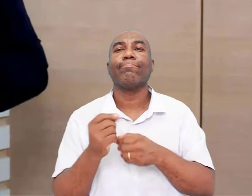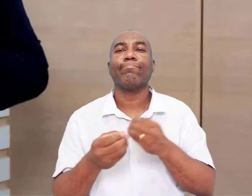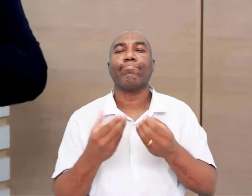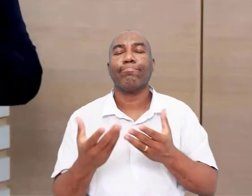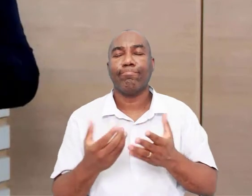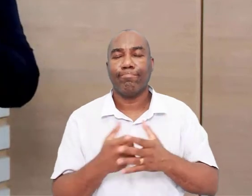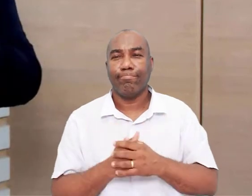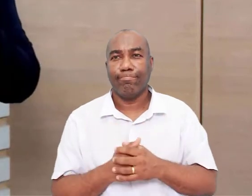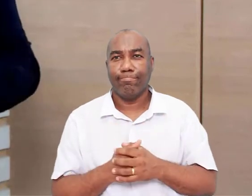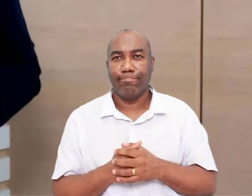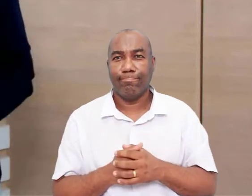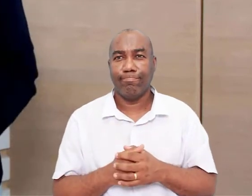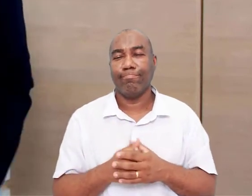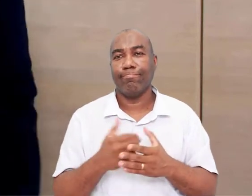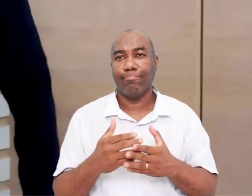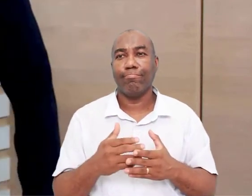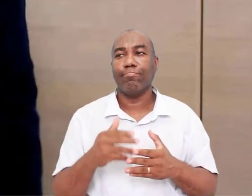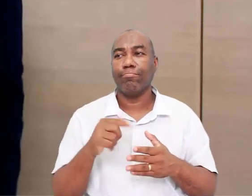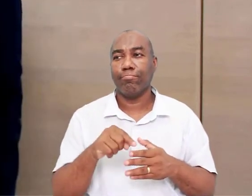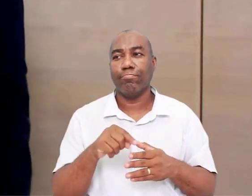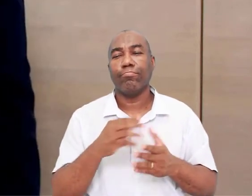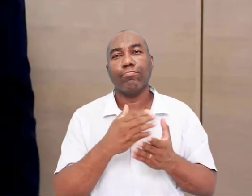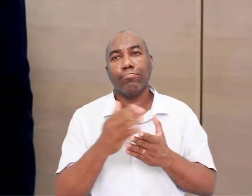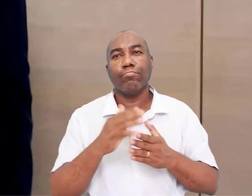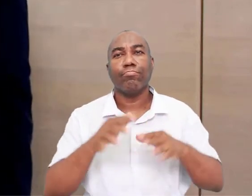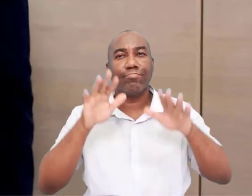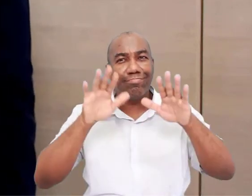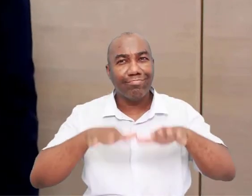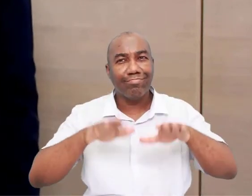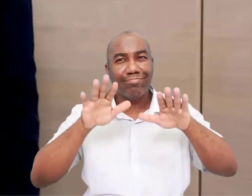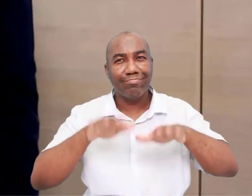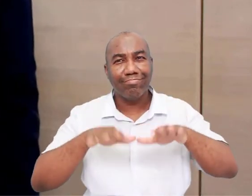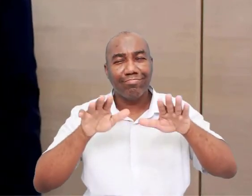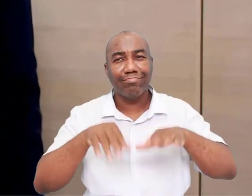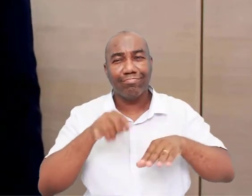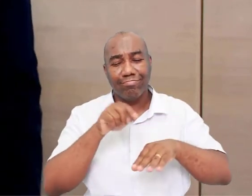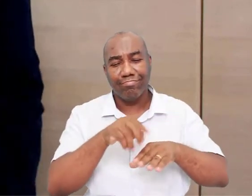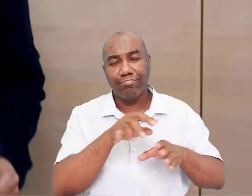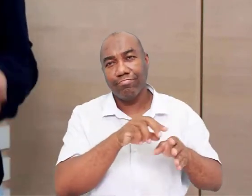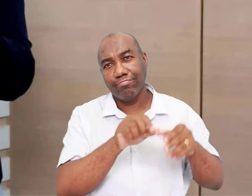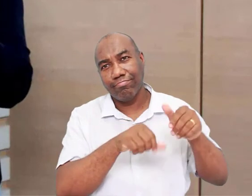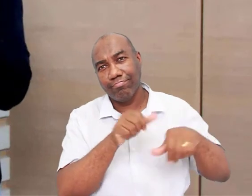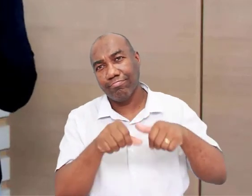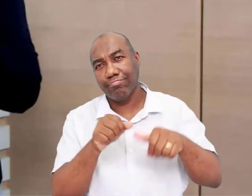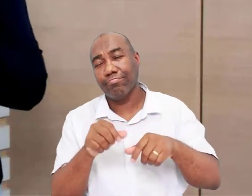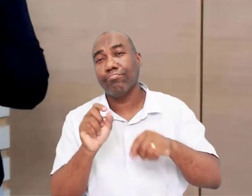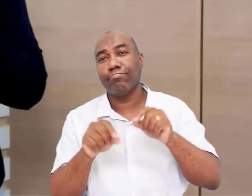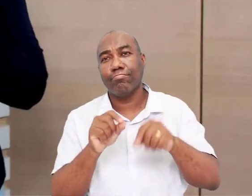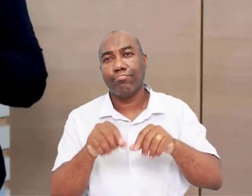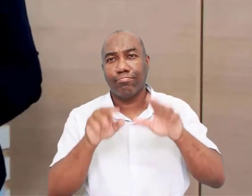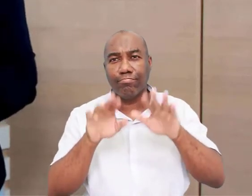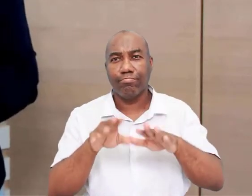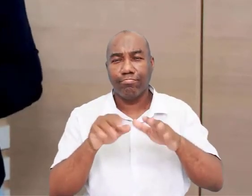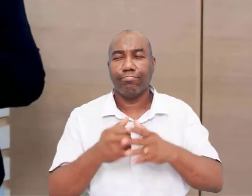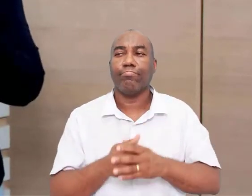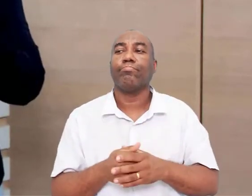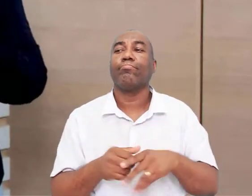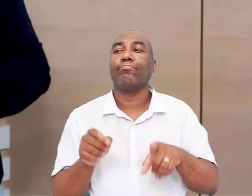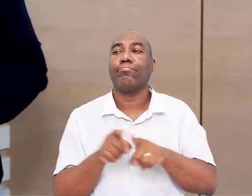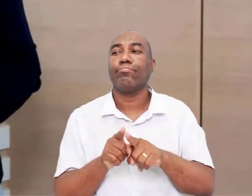Eles vão já praticar a religião que começou a nascer aqui, nessa fase de transição. Que é chamado de animismo.